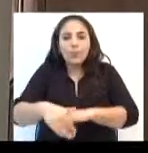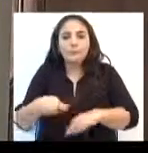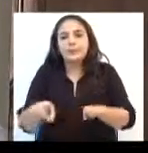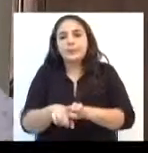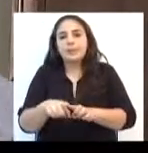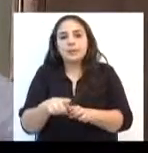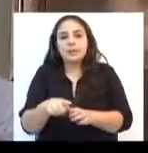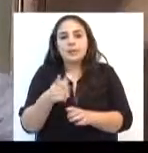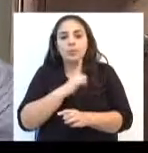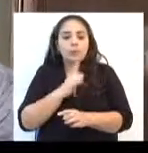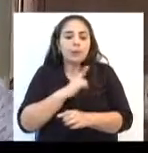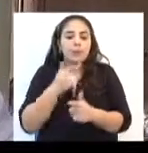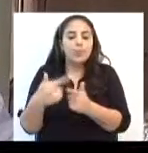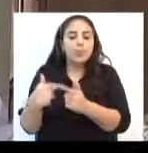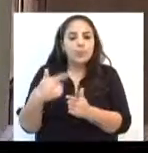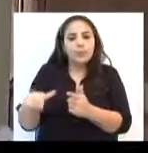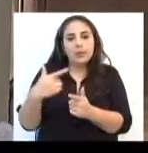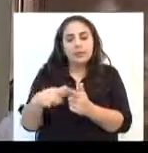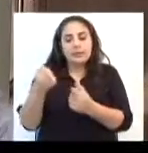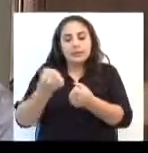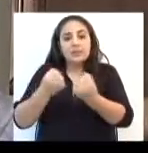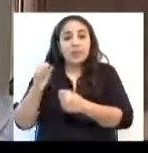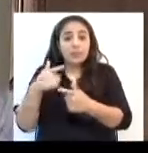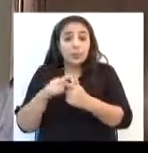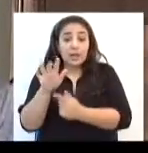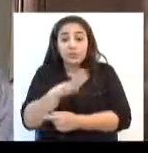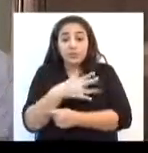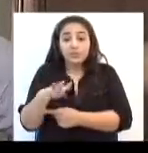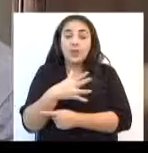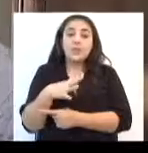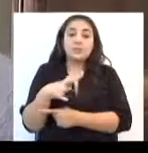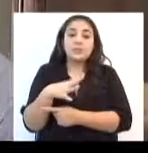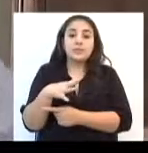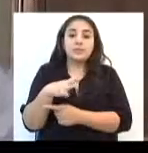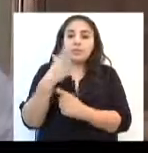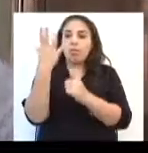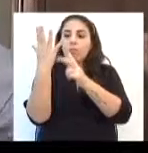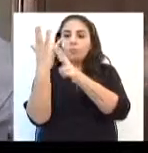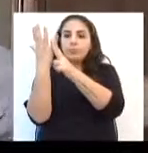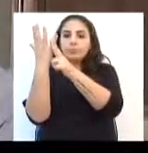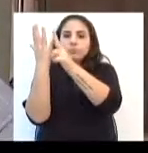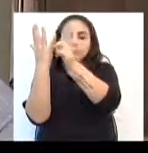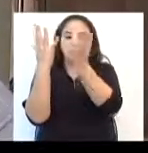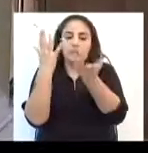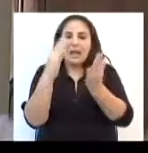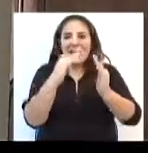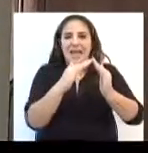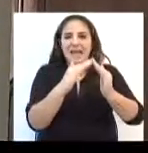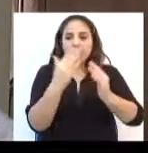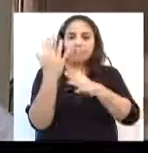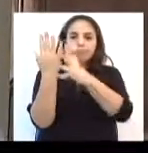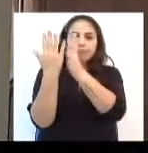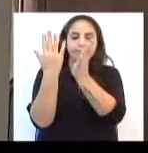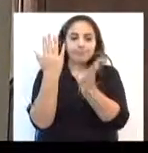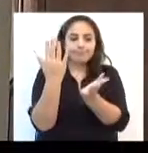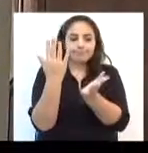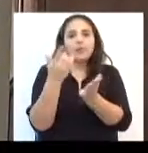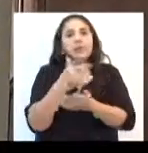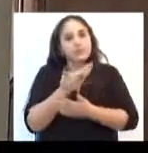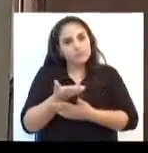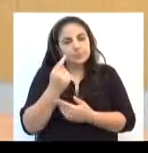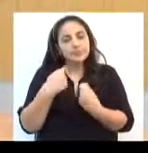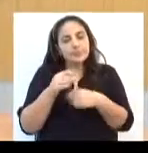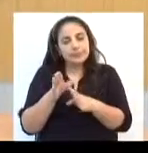elas não estraguem as suas residências, que às vezes um galho invade o telhado ou invade a própria janela. Então, que as pessoas tenham